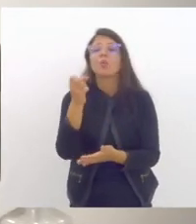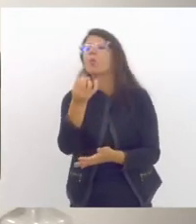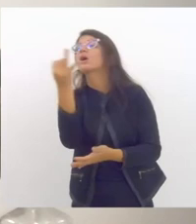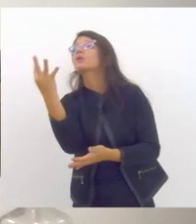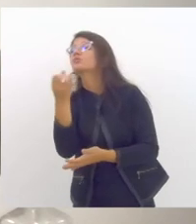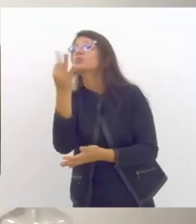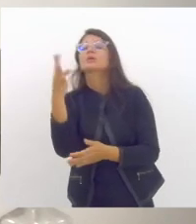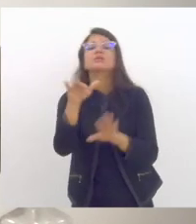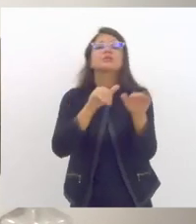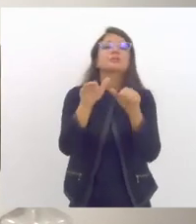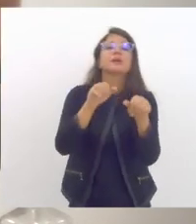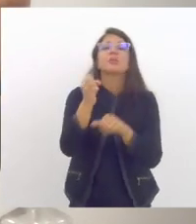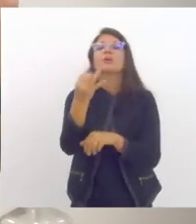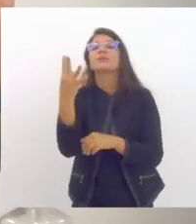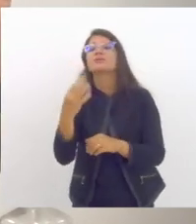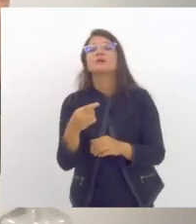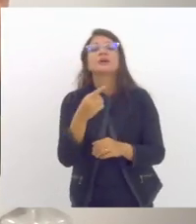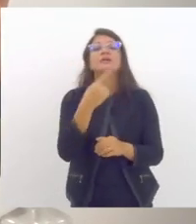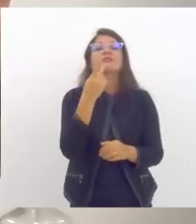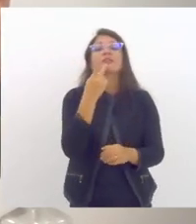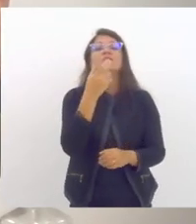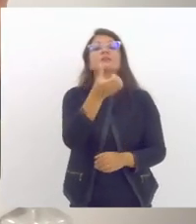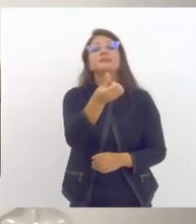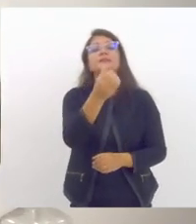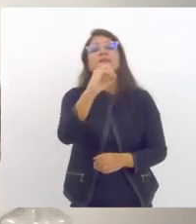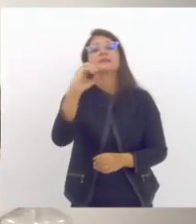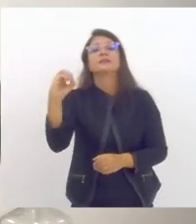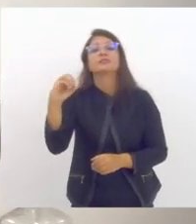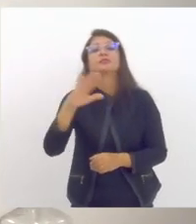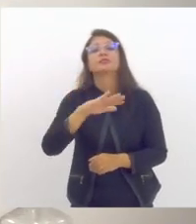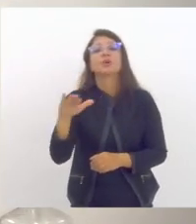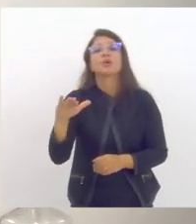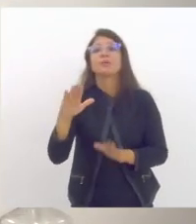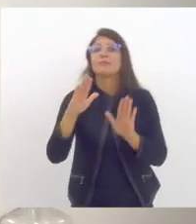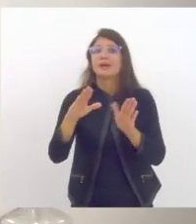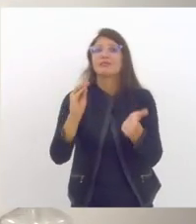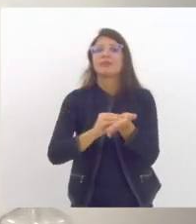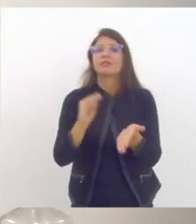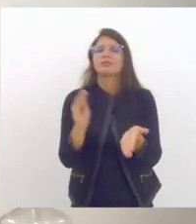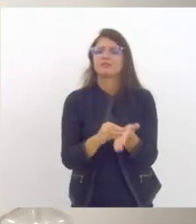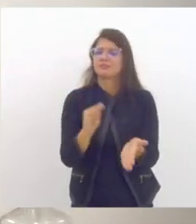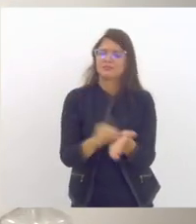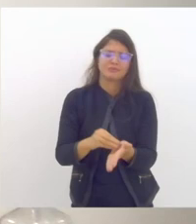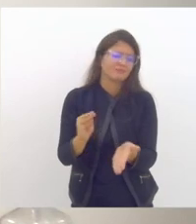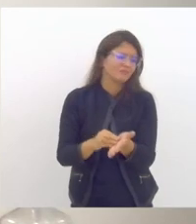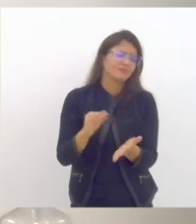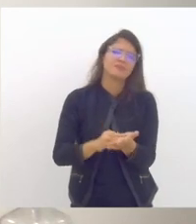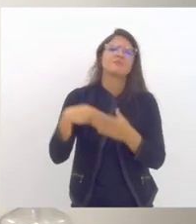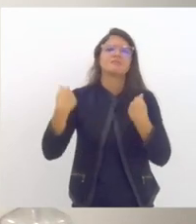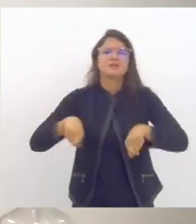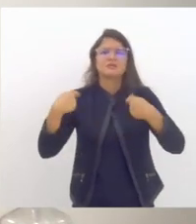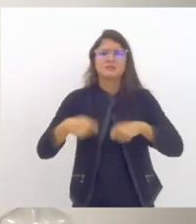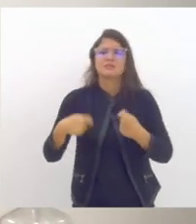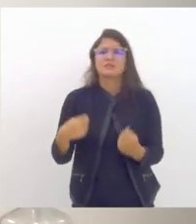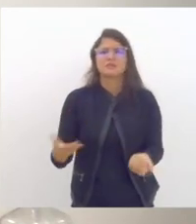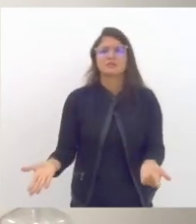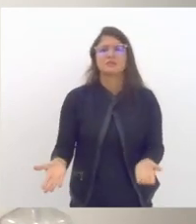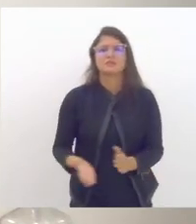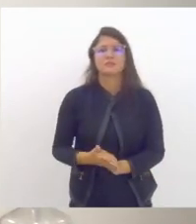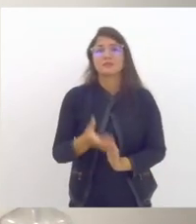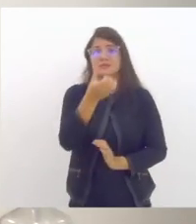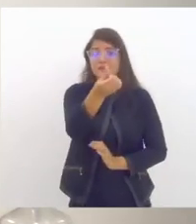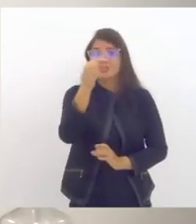serem convocados previu 600 profissionais quando a gente sabe que a carência é de mais de 6 mil e